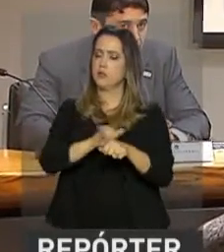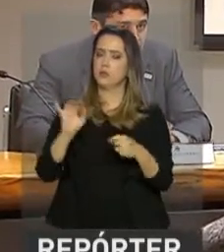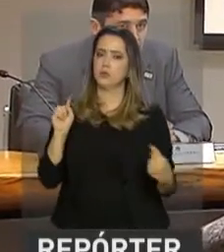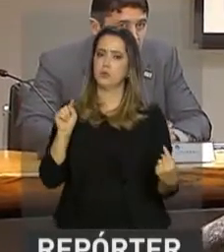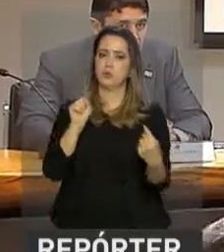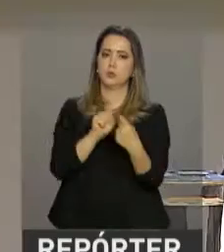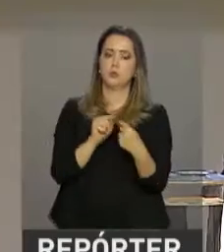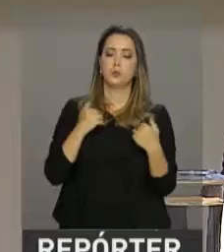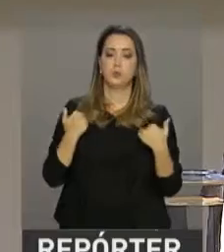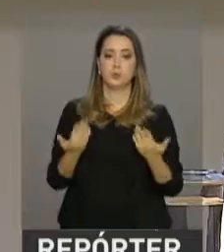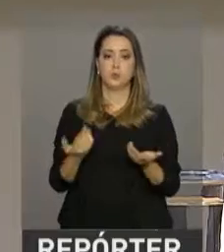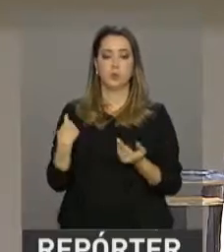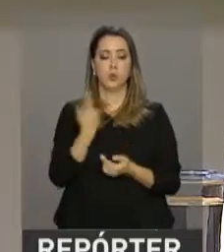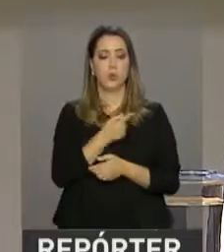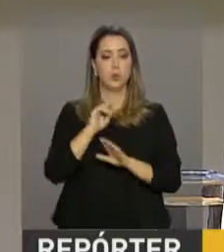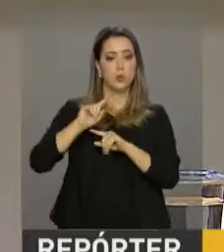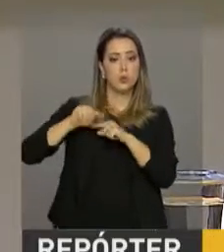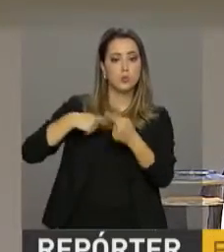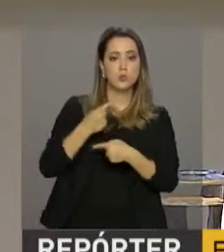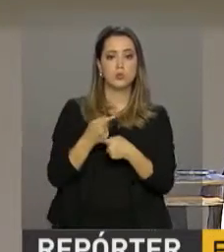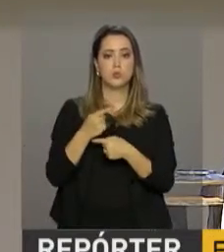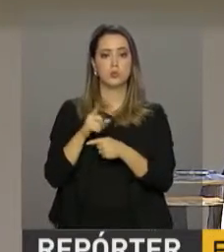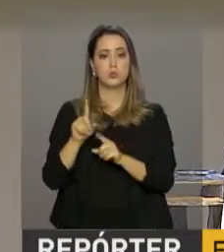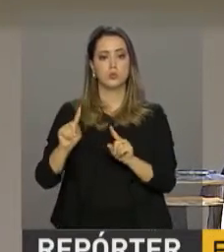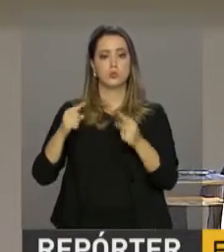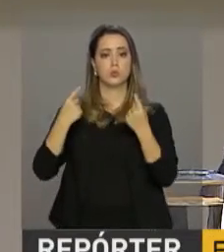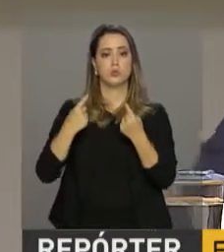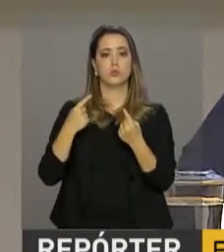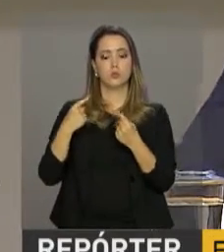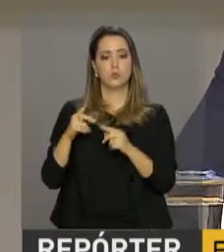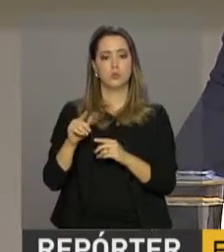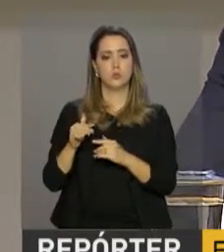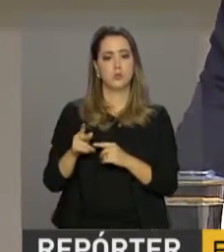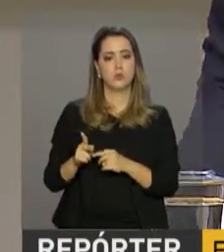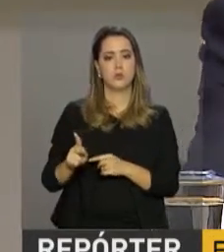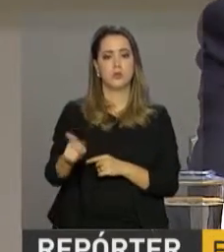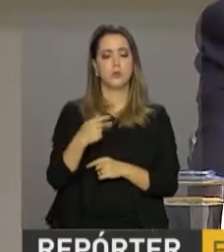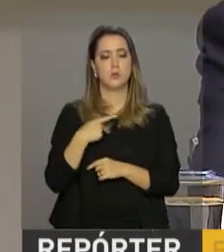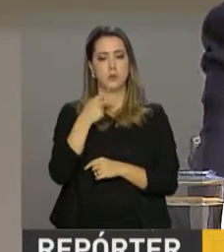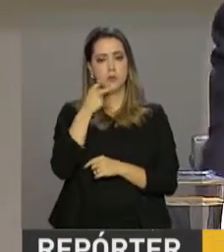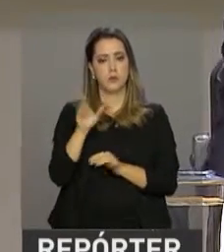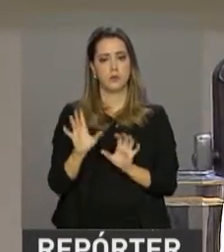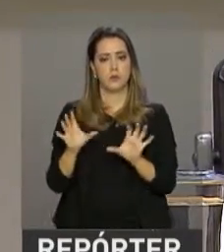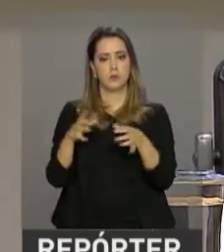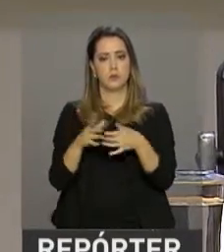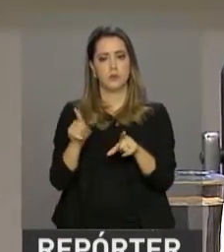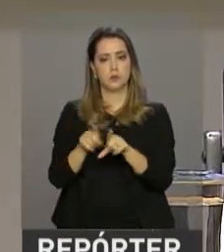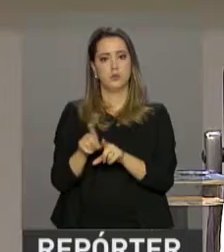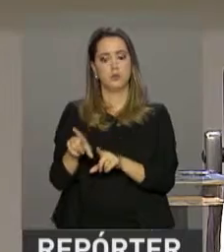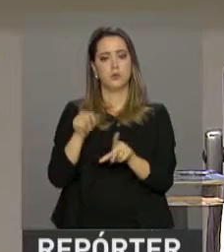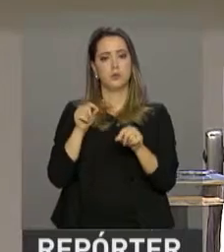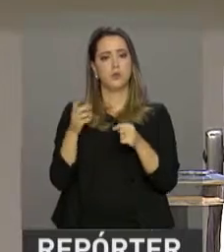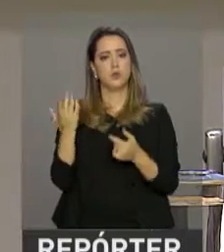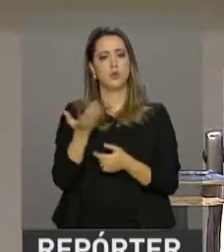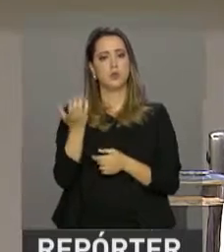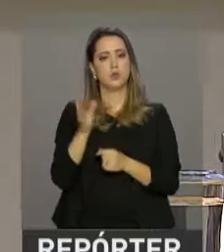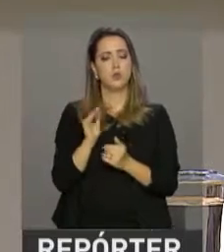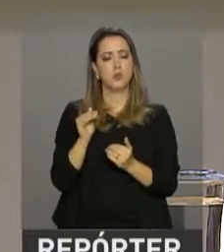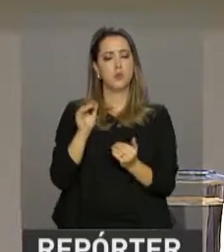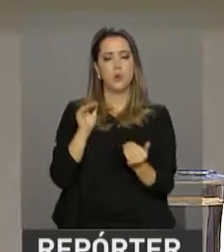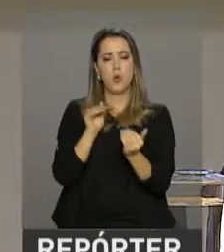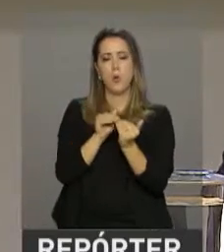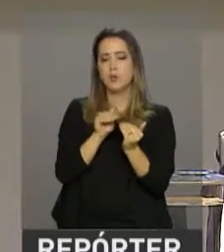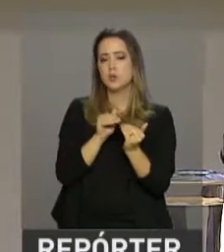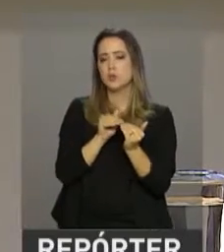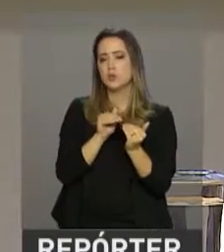objetivos. O nosso próximo desafio, sempre comentei com a equipe, é que nós queremos usar a definição de metas e